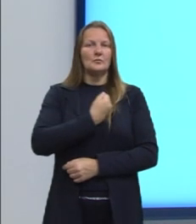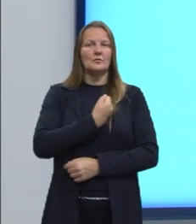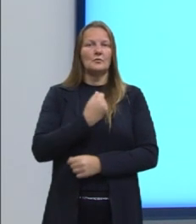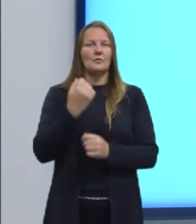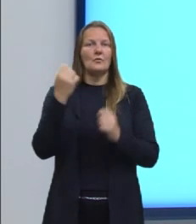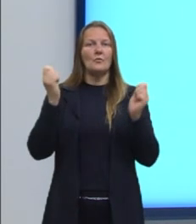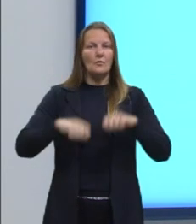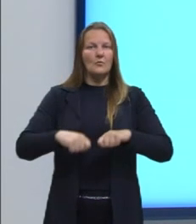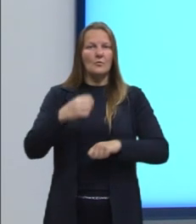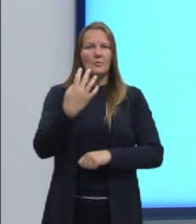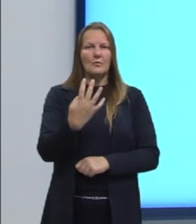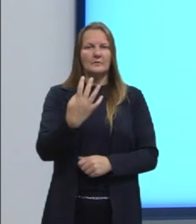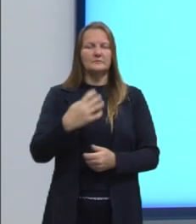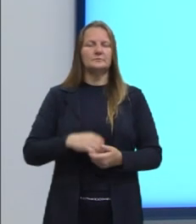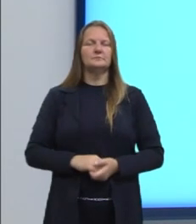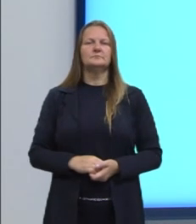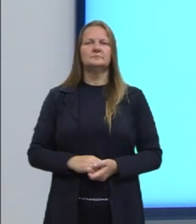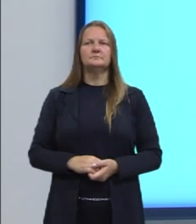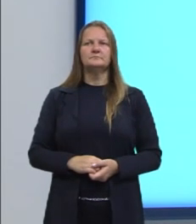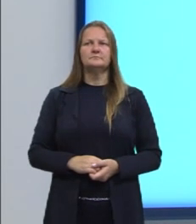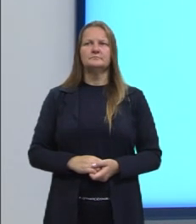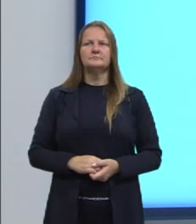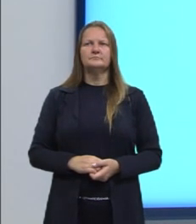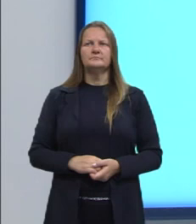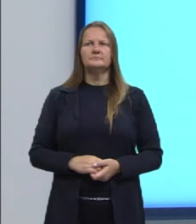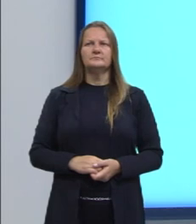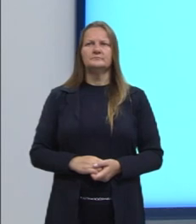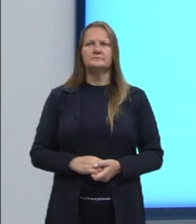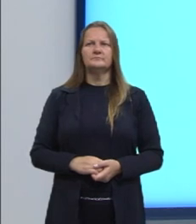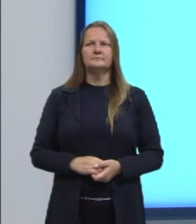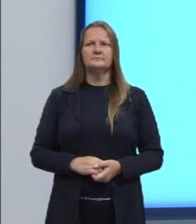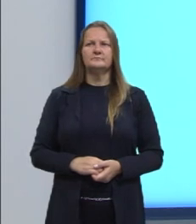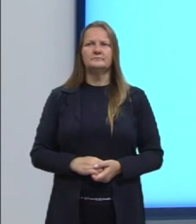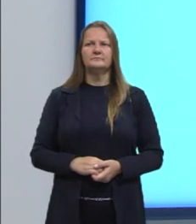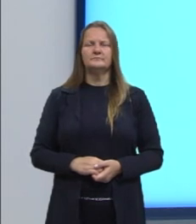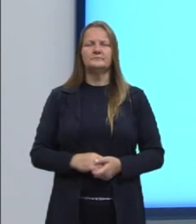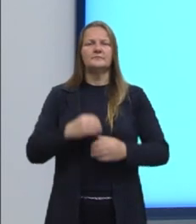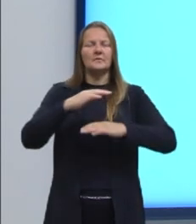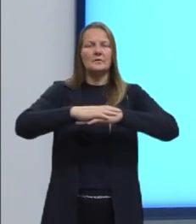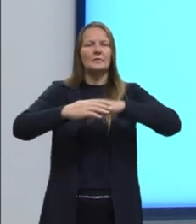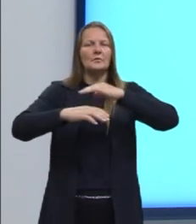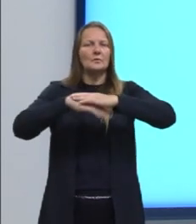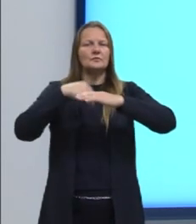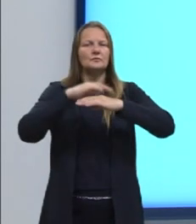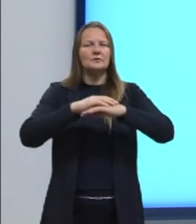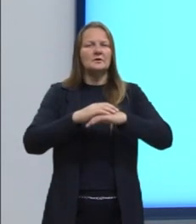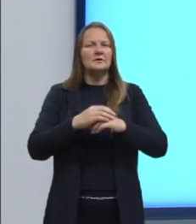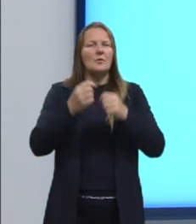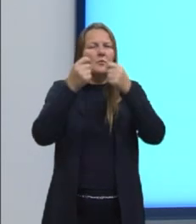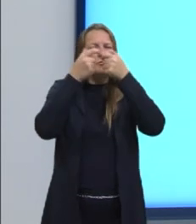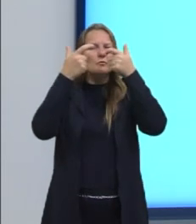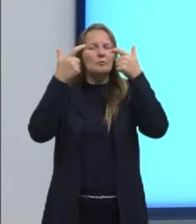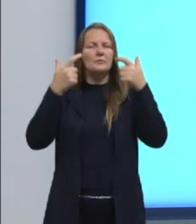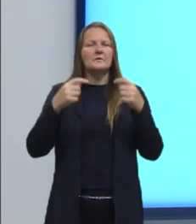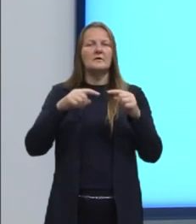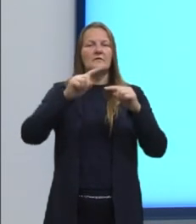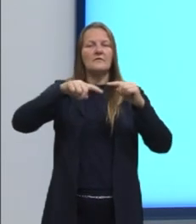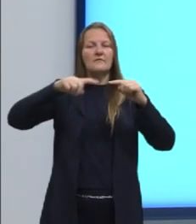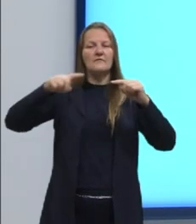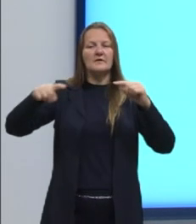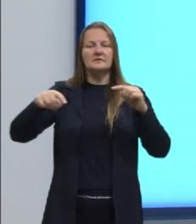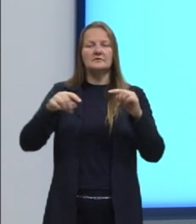a competência 4. E aí, nós temos construir noções de variação de